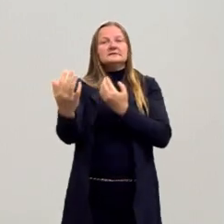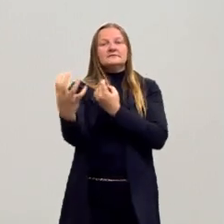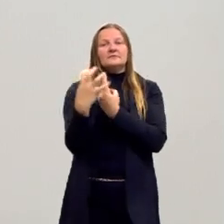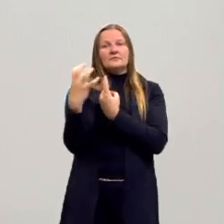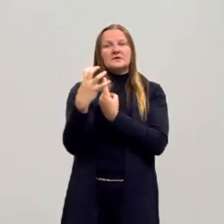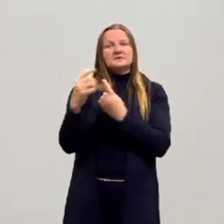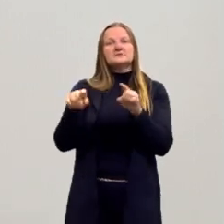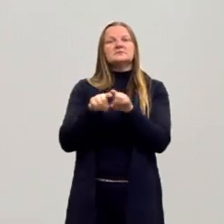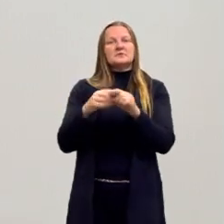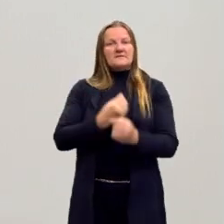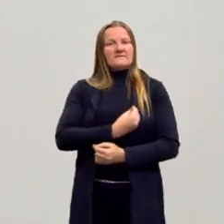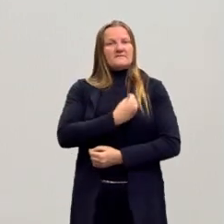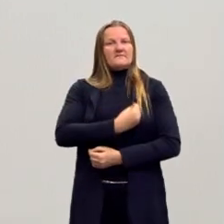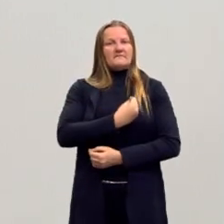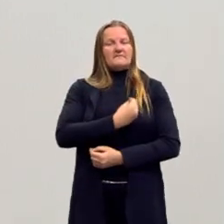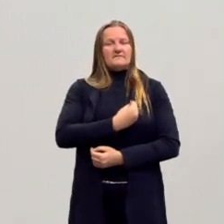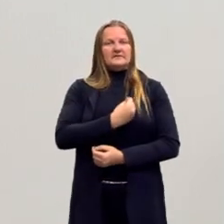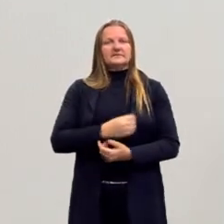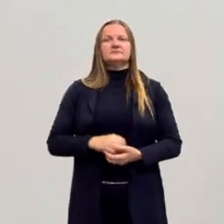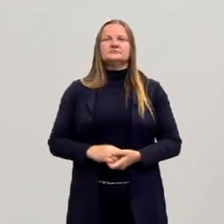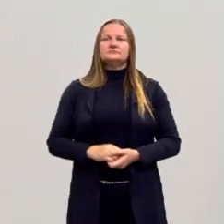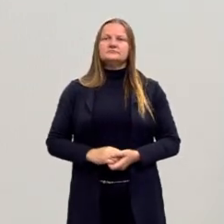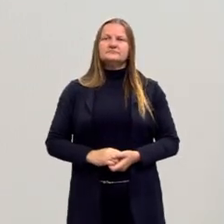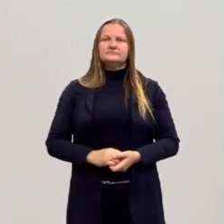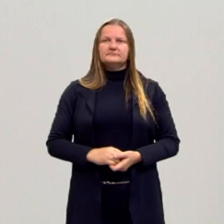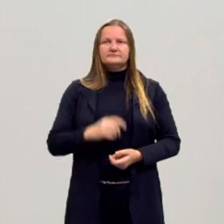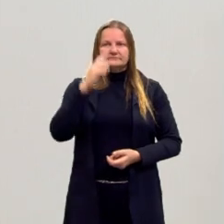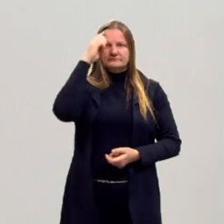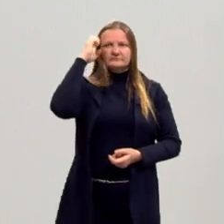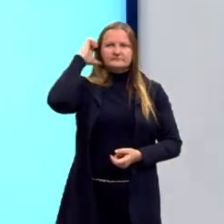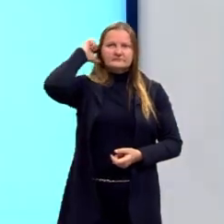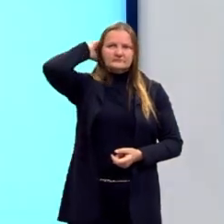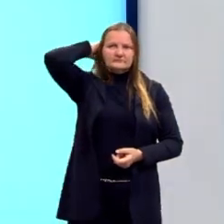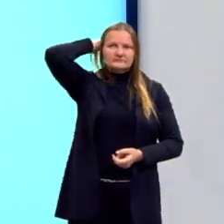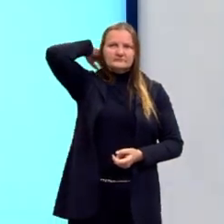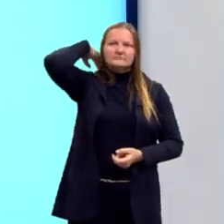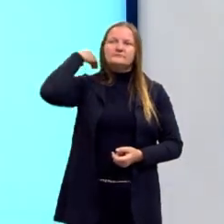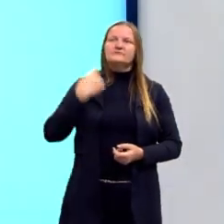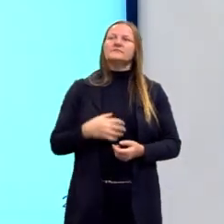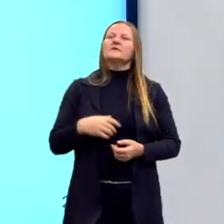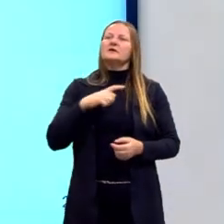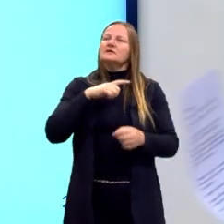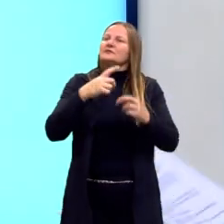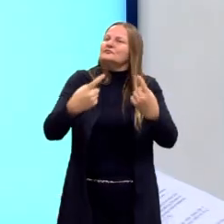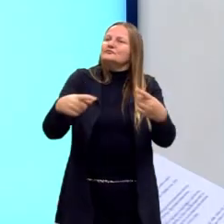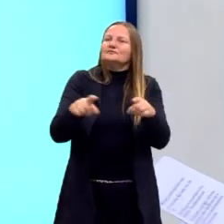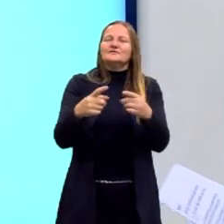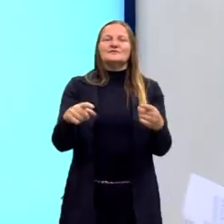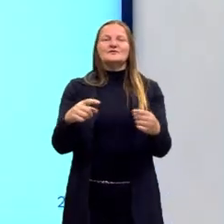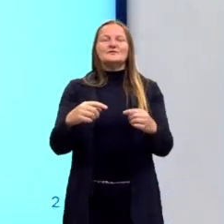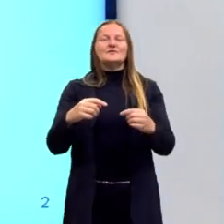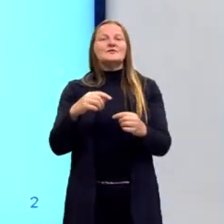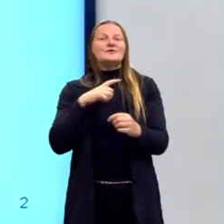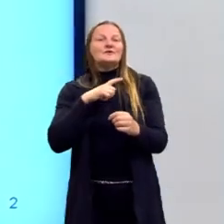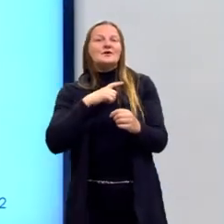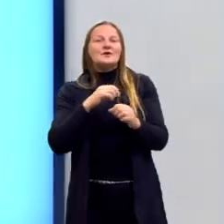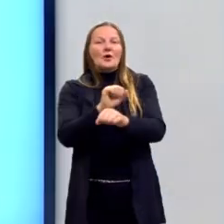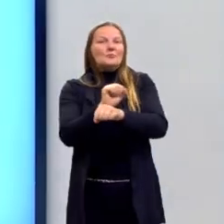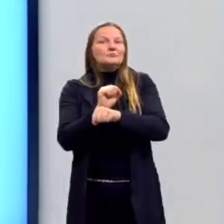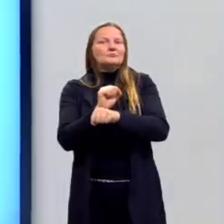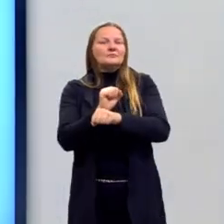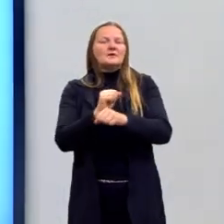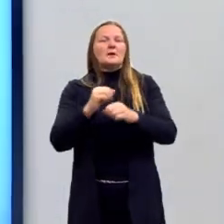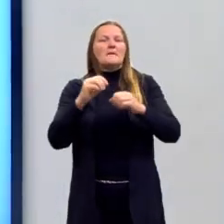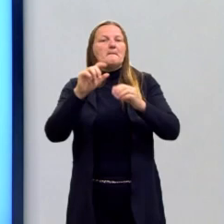influenciar, e muito, a minha vida. Até porque tem mudanças, não estamos mais num mundo tão estático, pós-Revolução